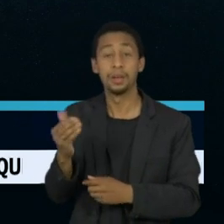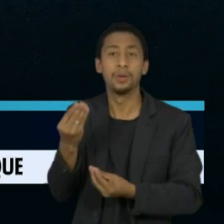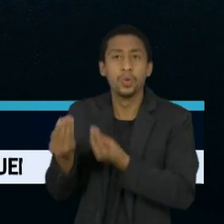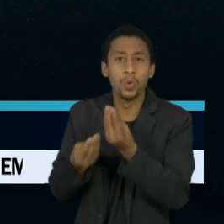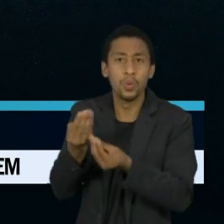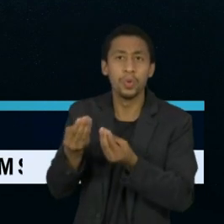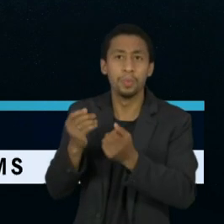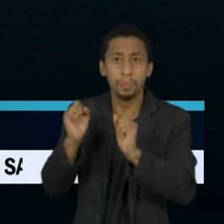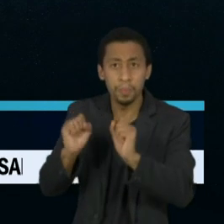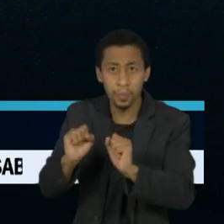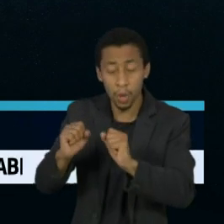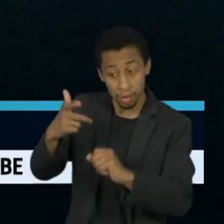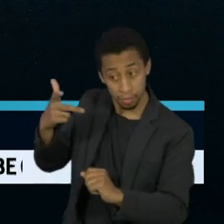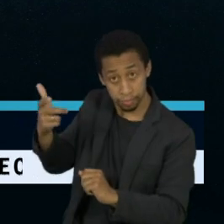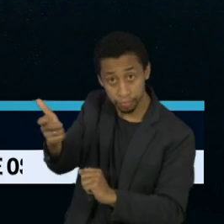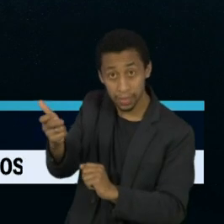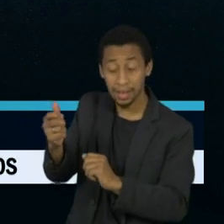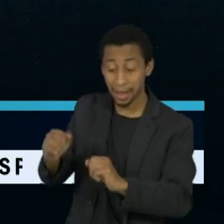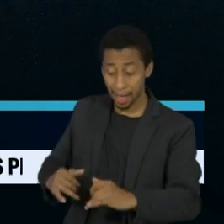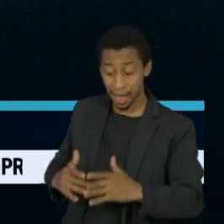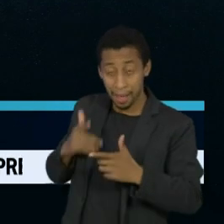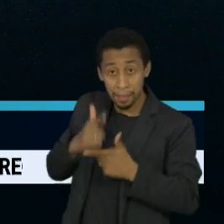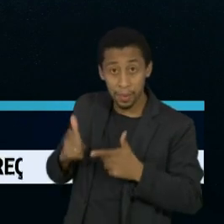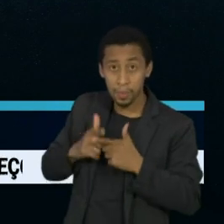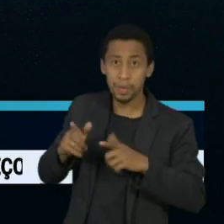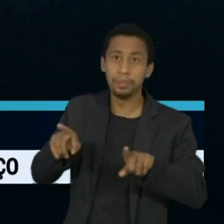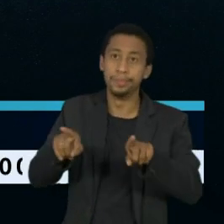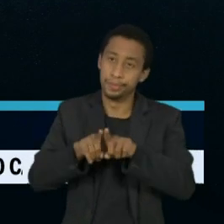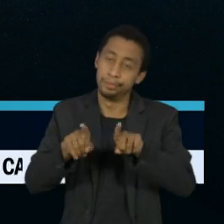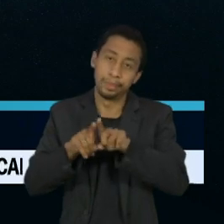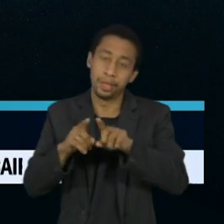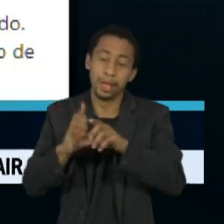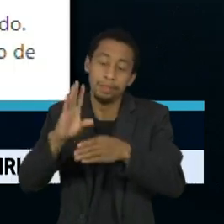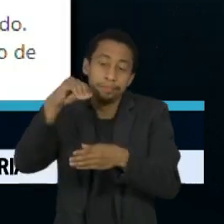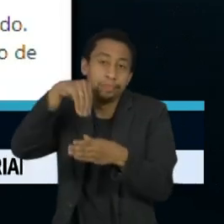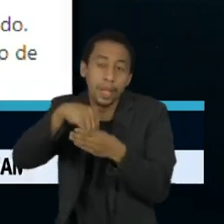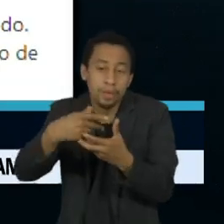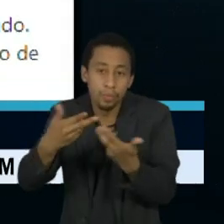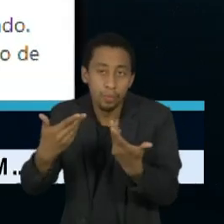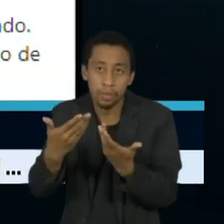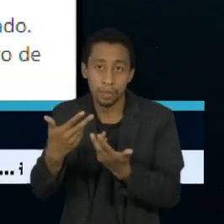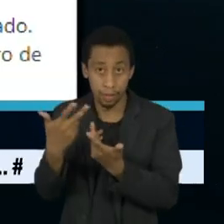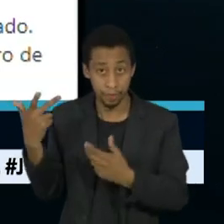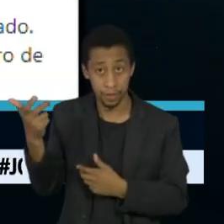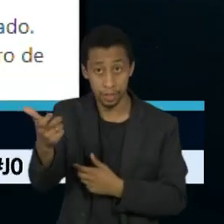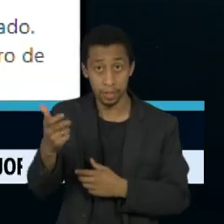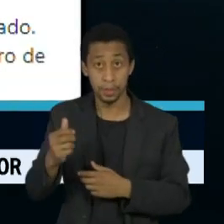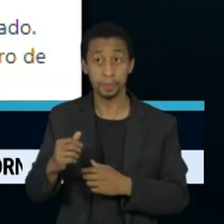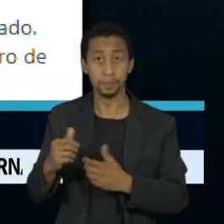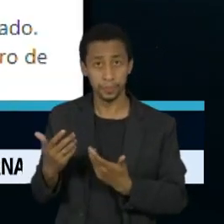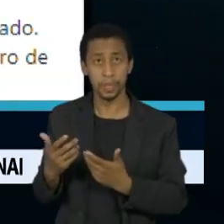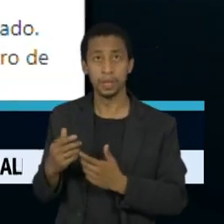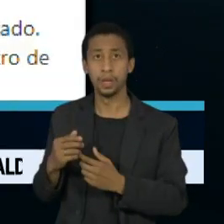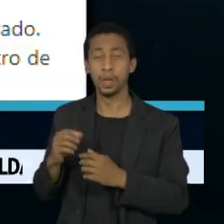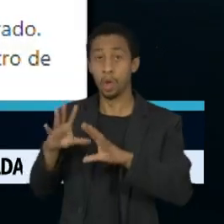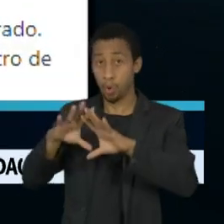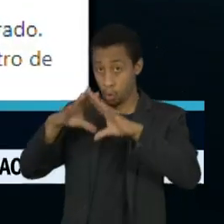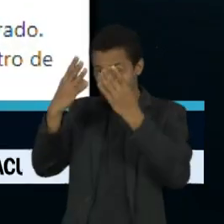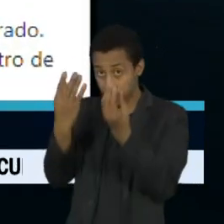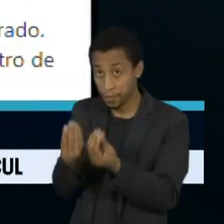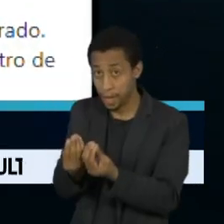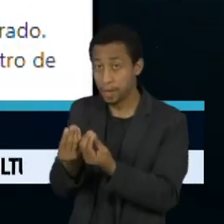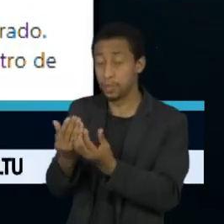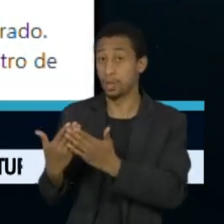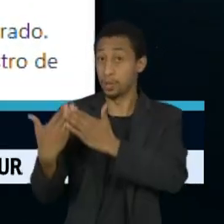estar relacionada à vacina ou até a um dos adjuvantes que compõem a vacina. Em nota, a Unifesp, que coordena os